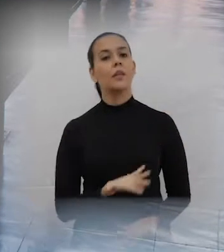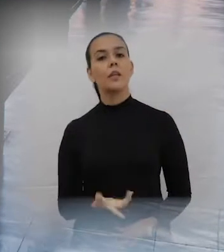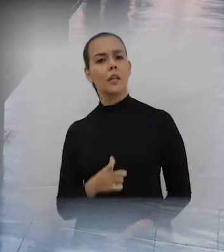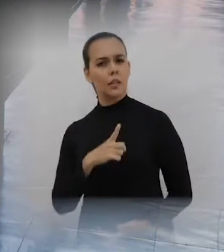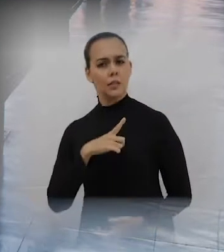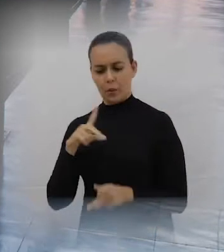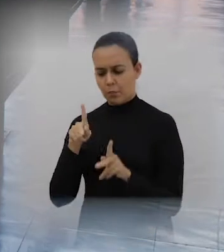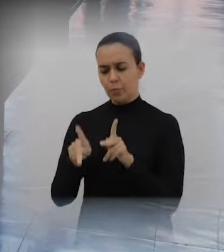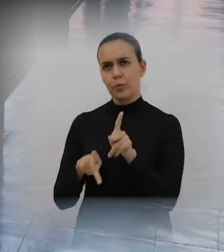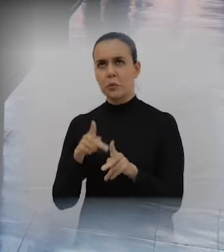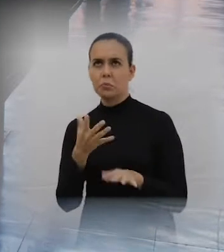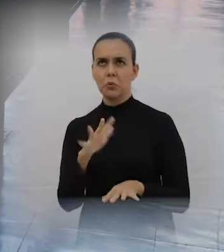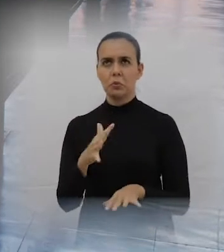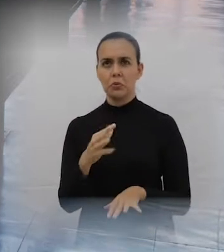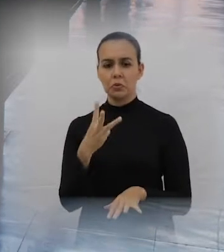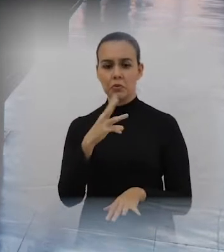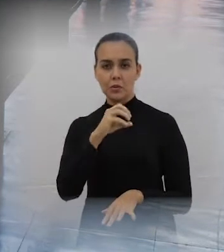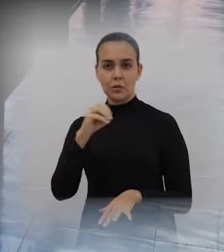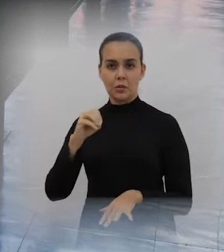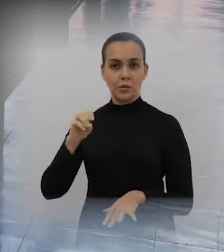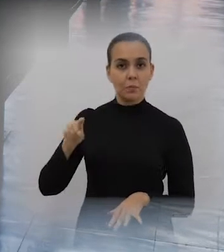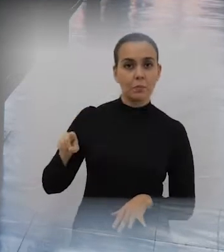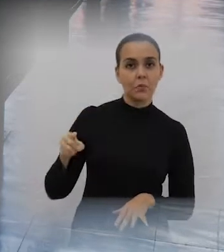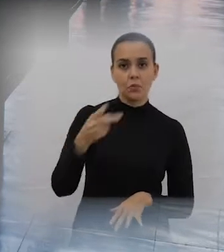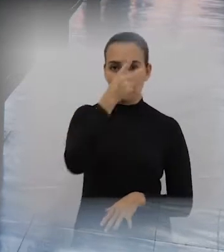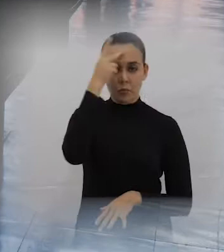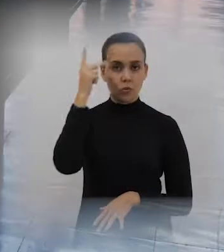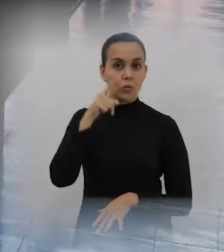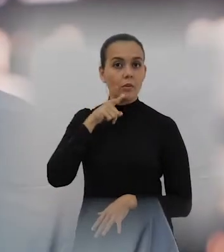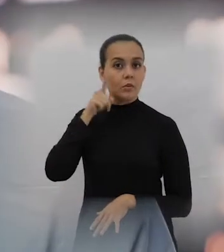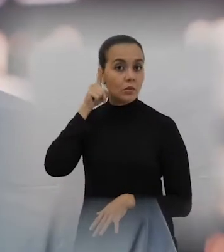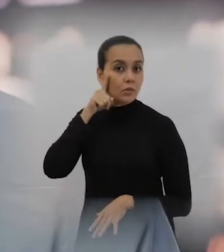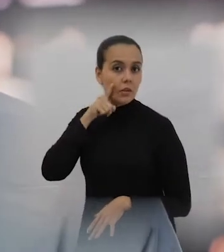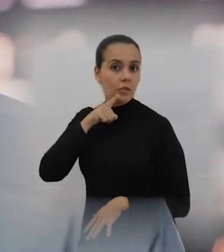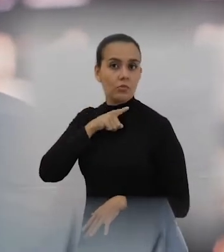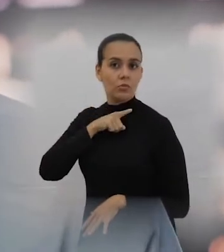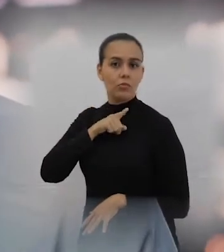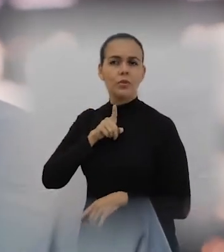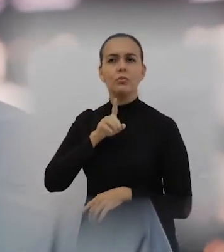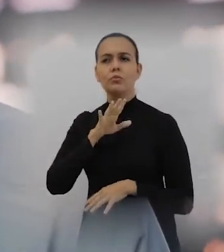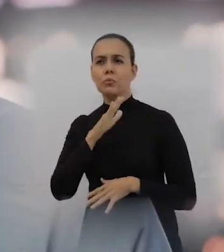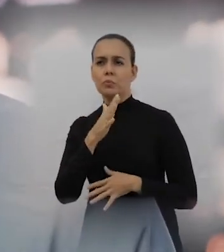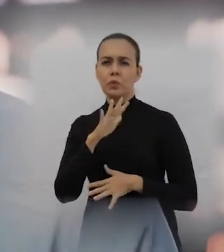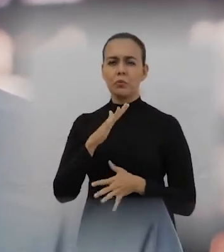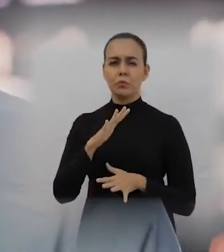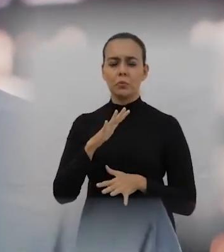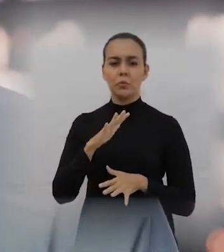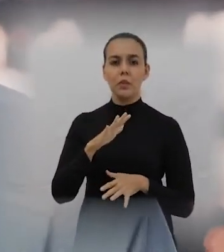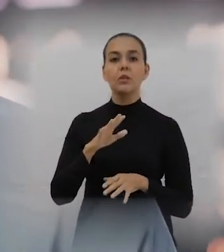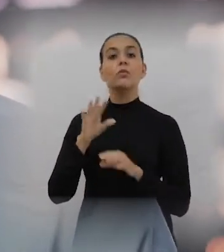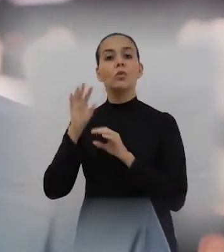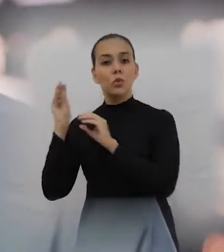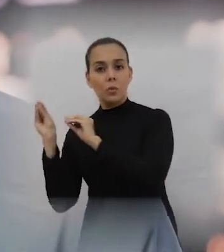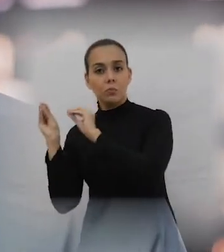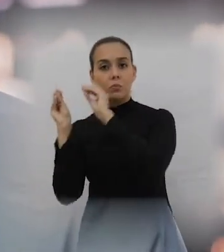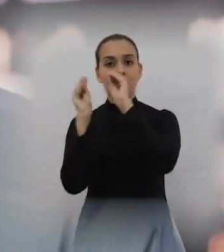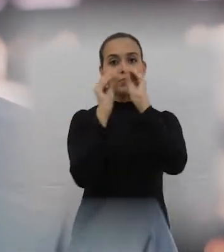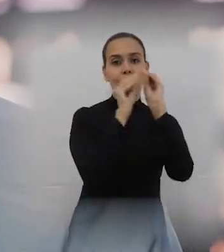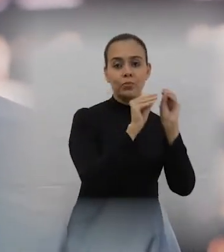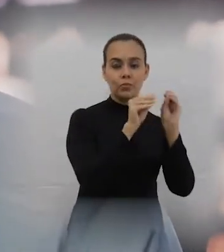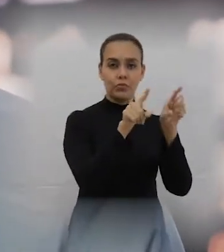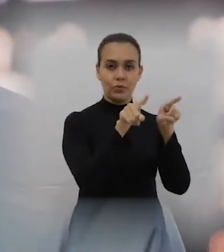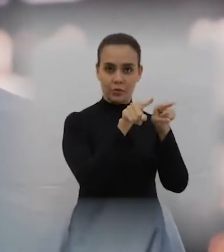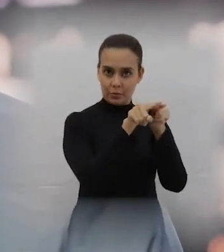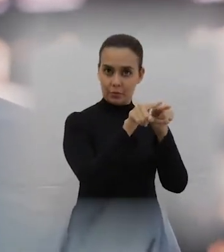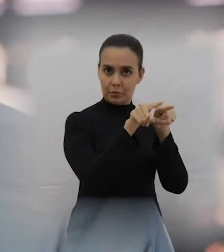próximos 15 anos ainda passem do campo para a cidade. Isso, evidentemente, não significa de cara uma melhoria da qualidade